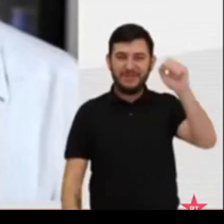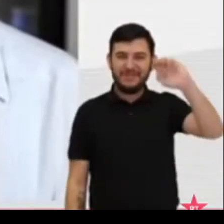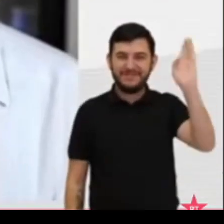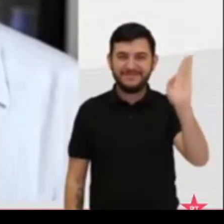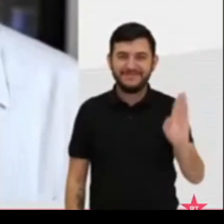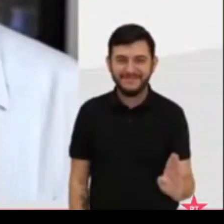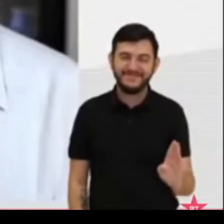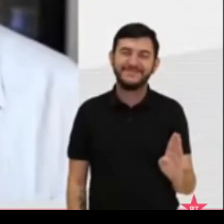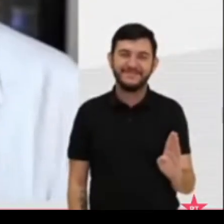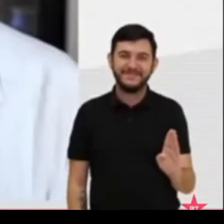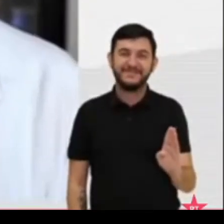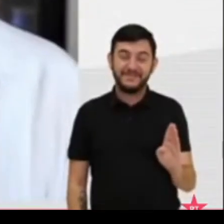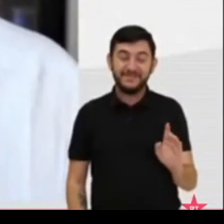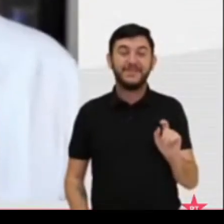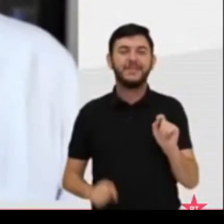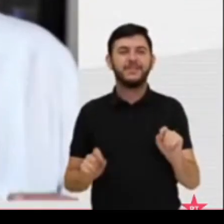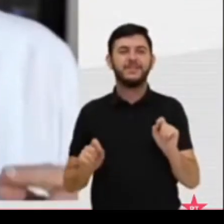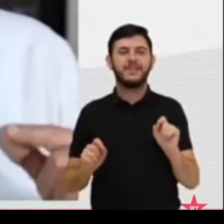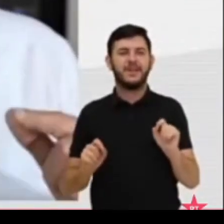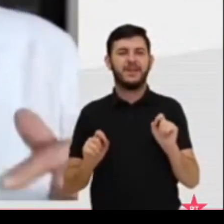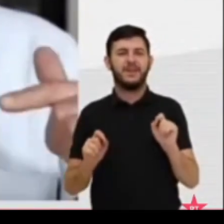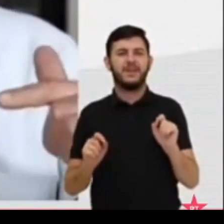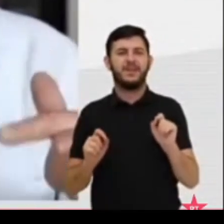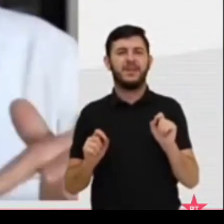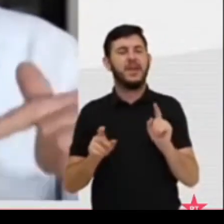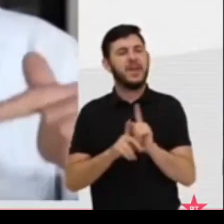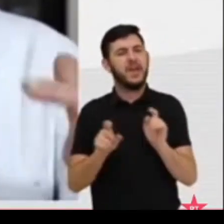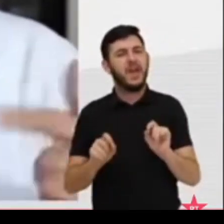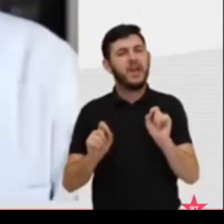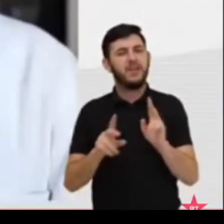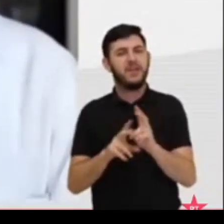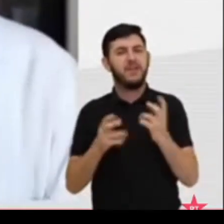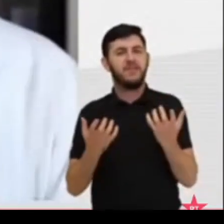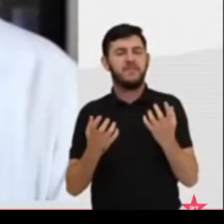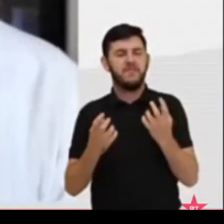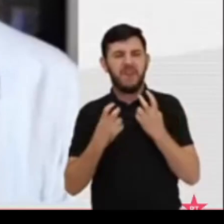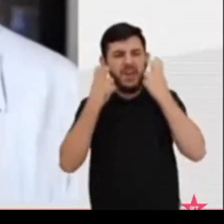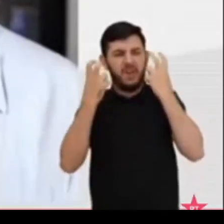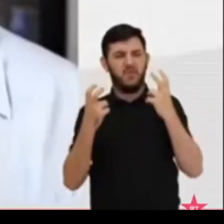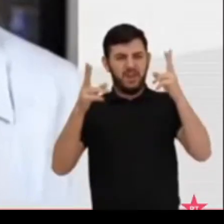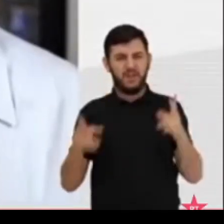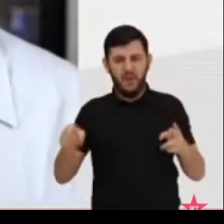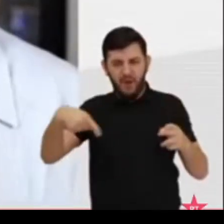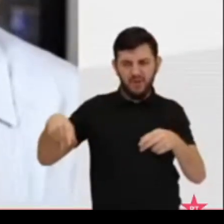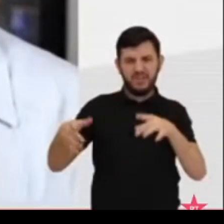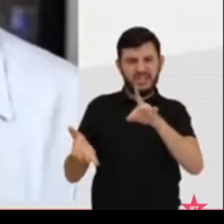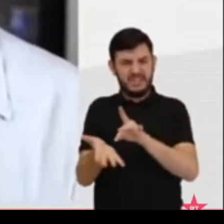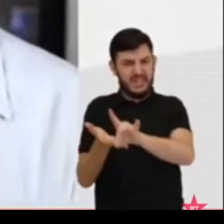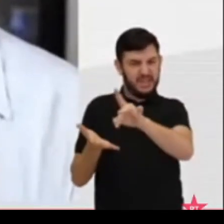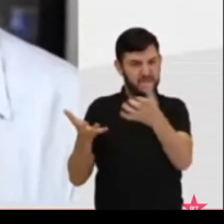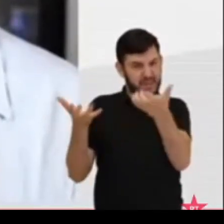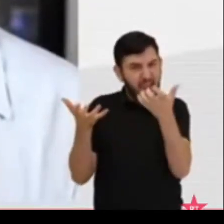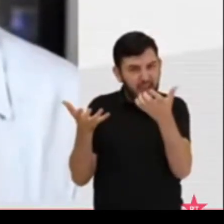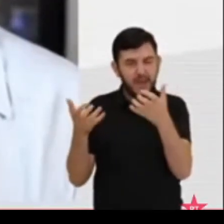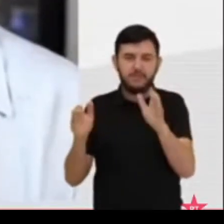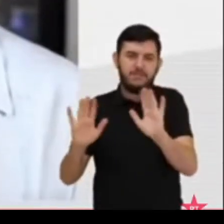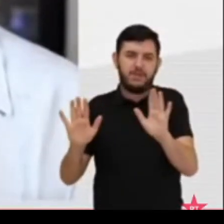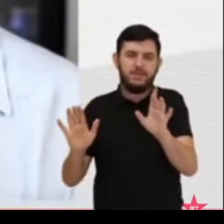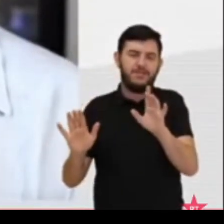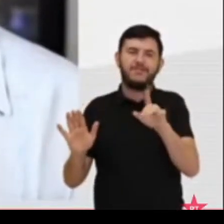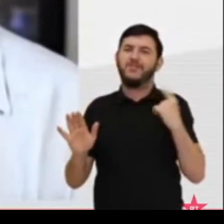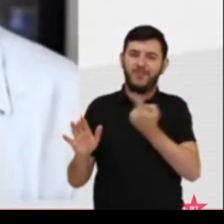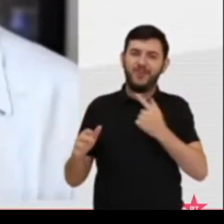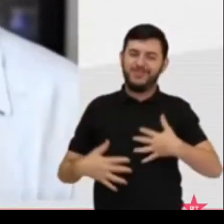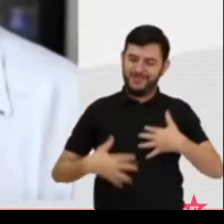Que ao invés de ter vergonha como os nossos inimigos querem que a gente tenha, nós temos orgulho de